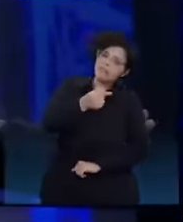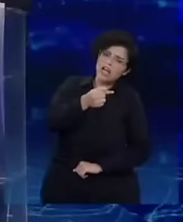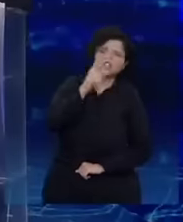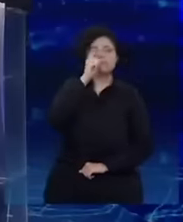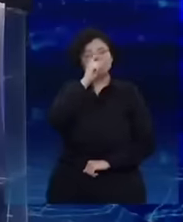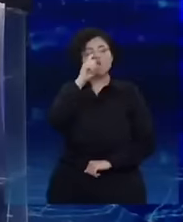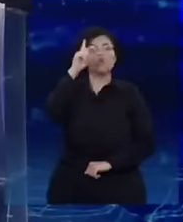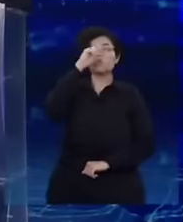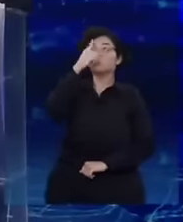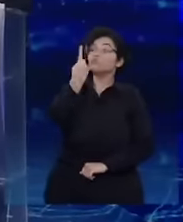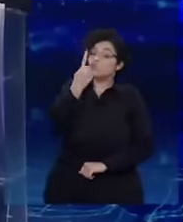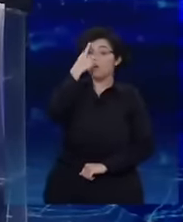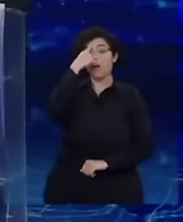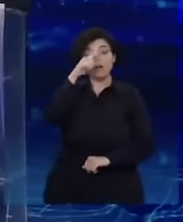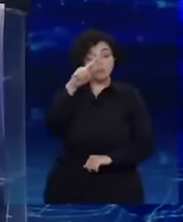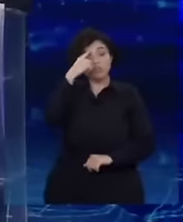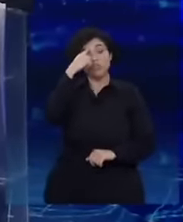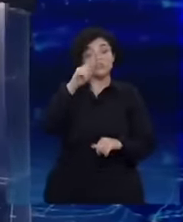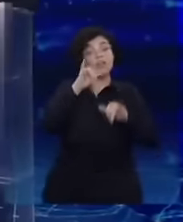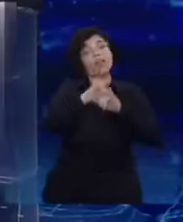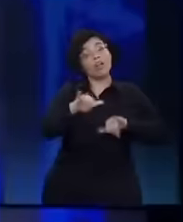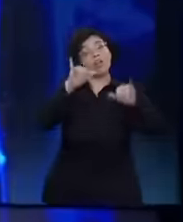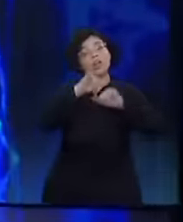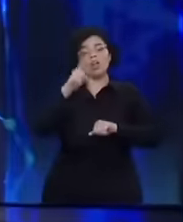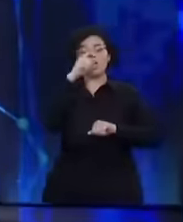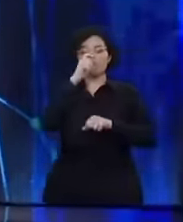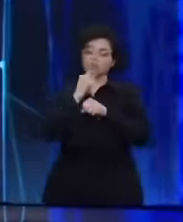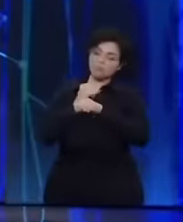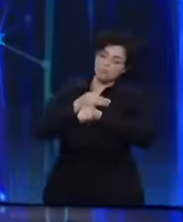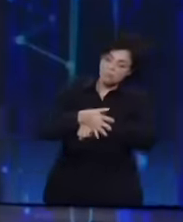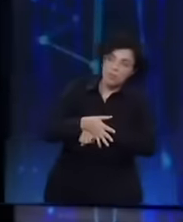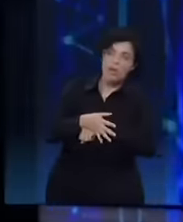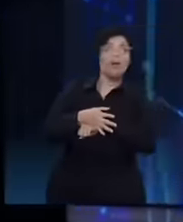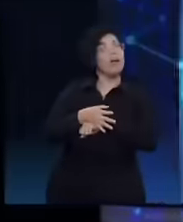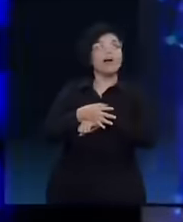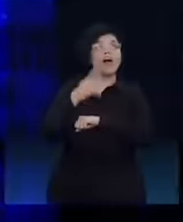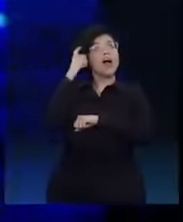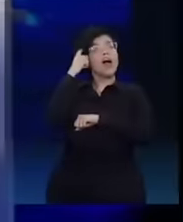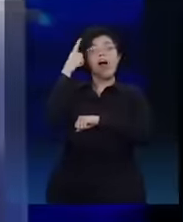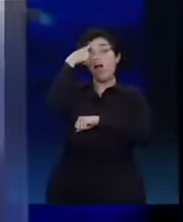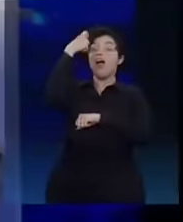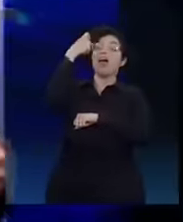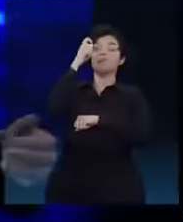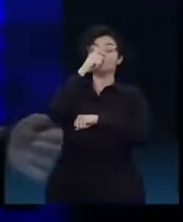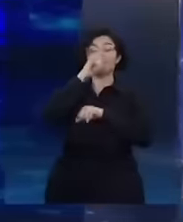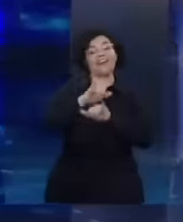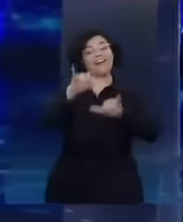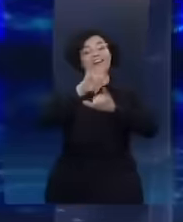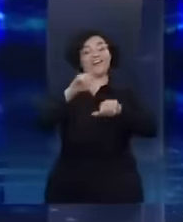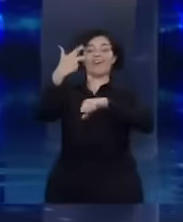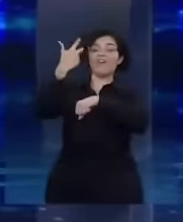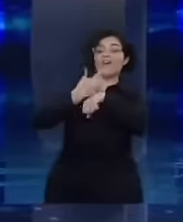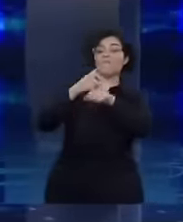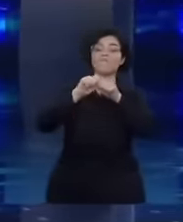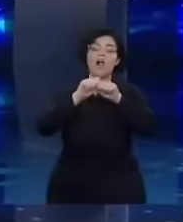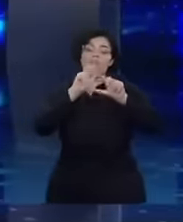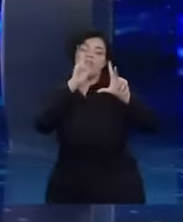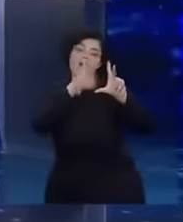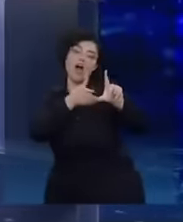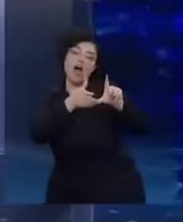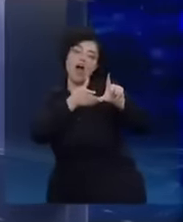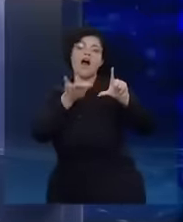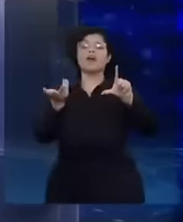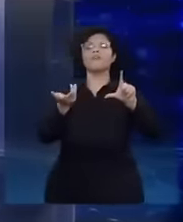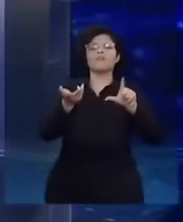dia contada, brinca de se contar mentiras, levanta de madrugada, tem vontade e vai e conta uma mentira, faz uma live e